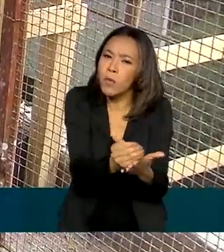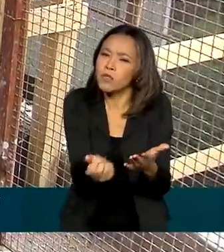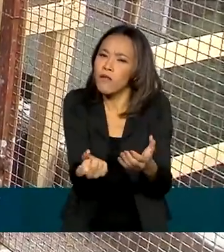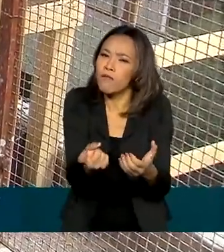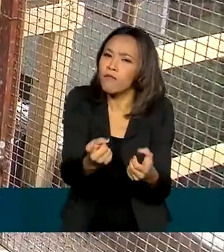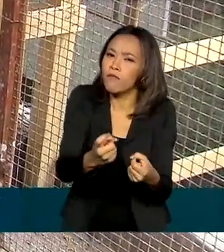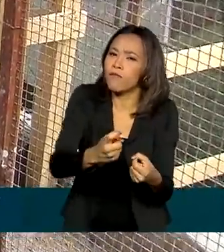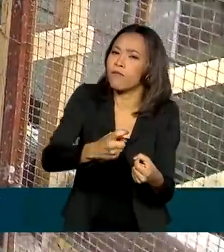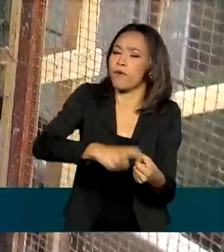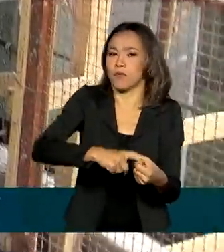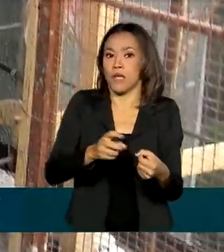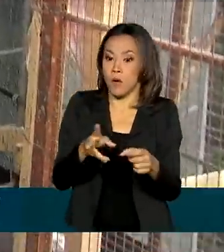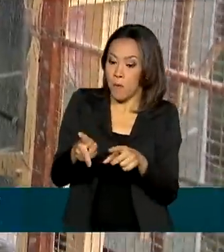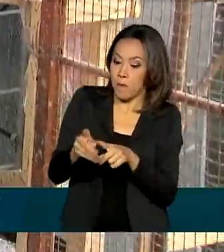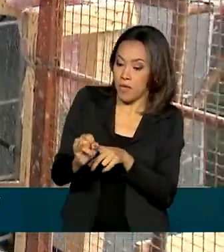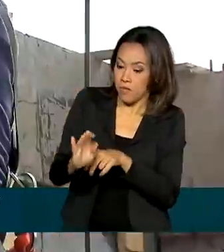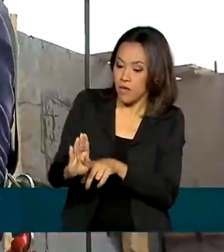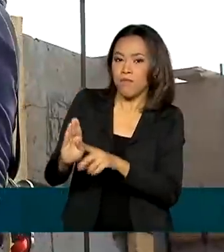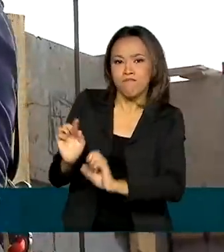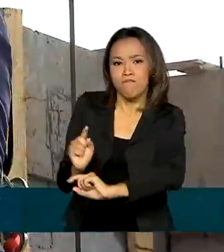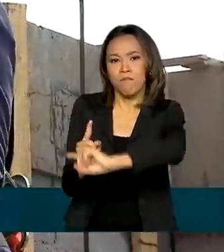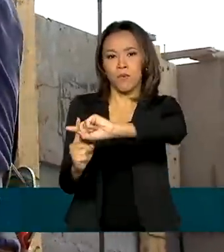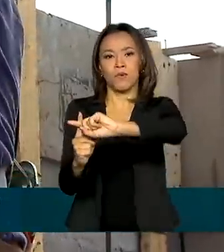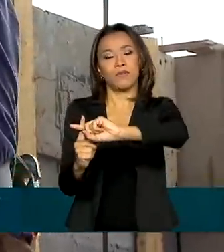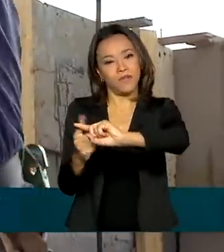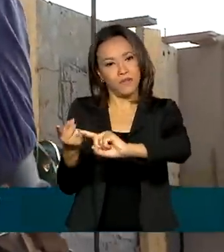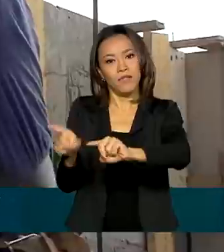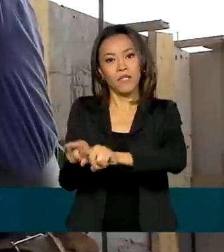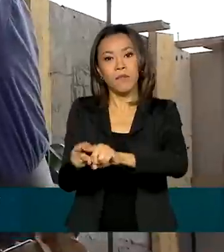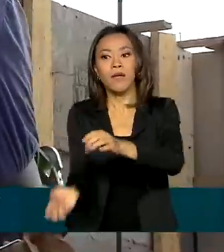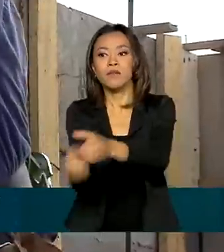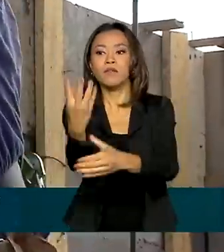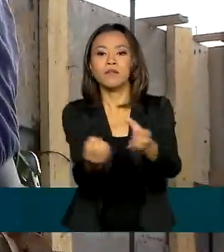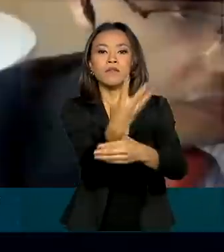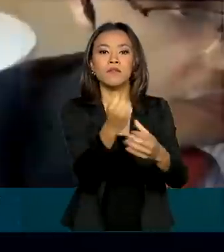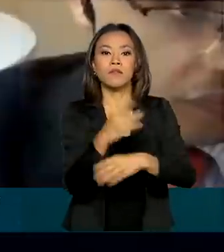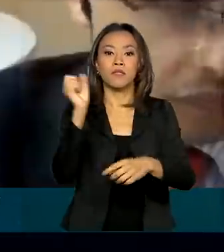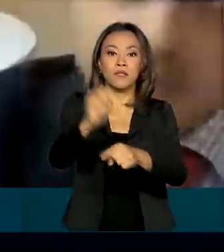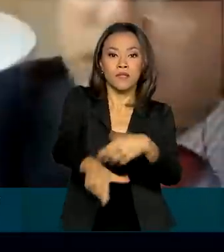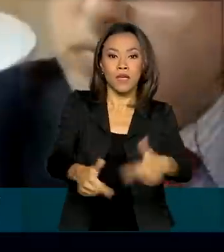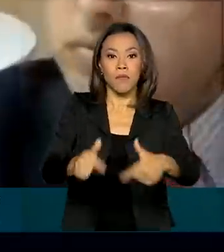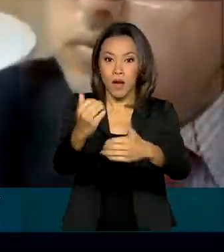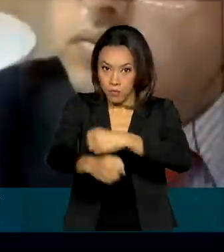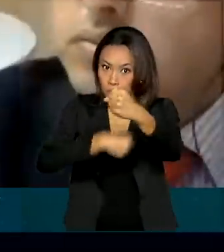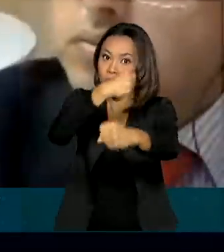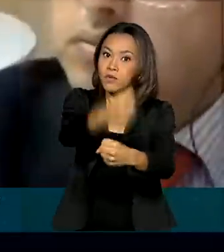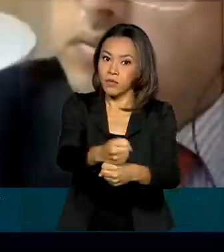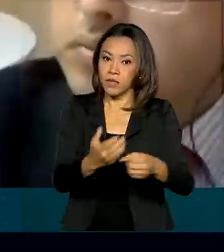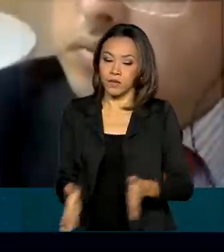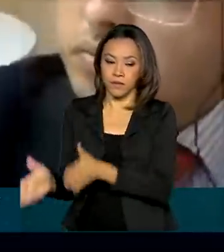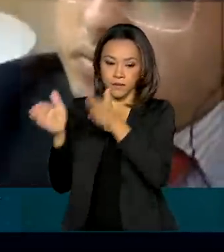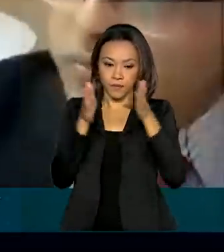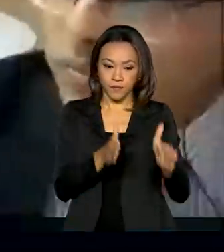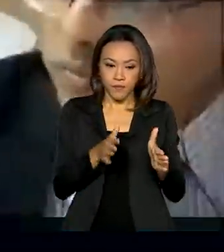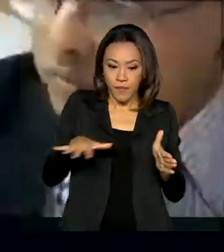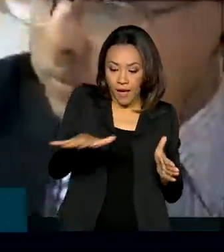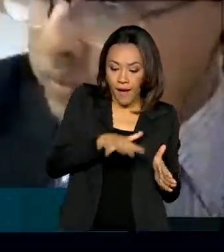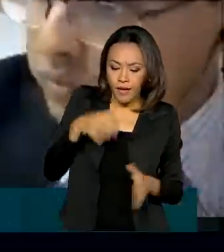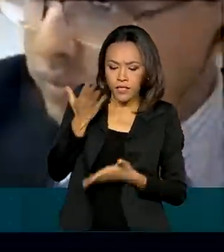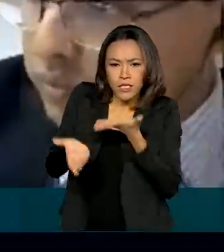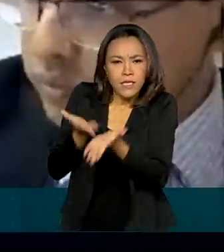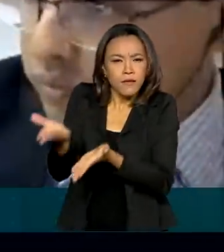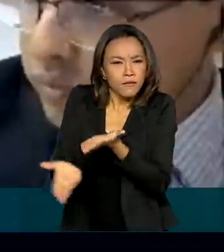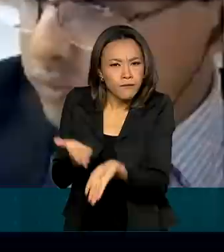sinalizando PIB positivo e geração de empregos para o ano que vem. O setor de serviços está cada vez mais